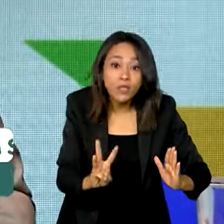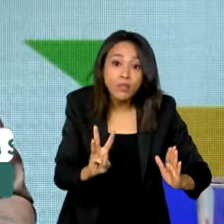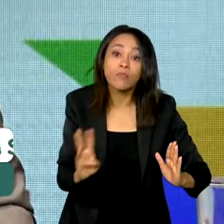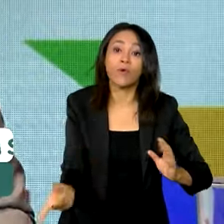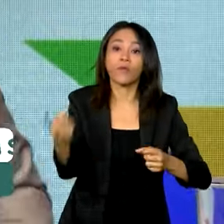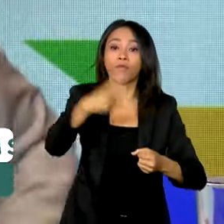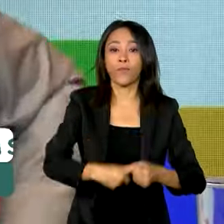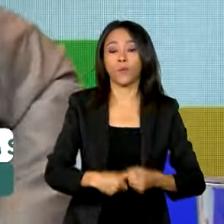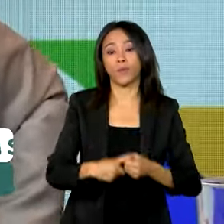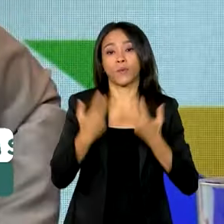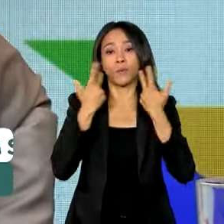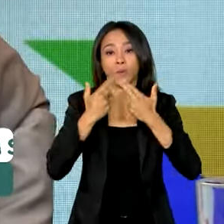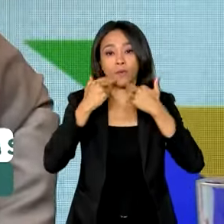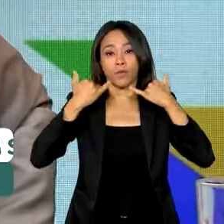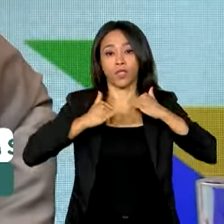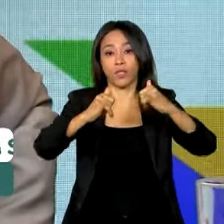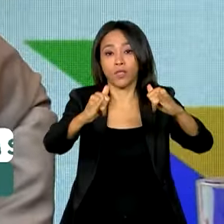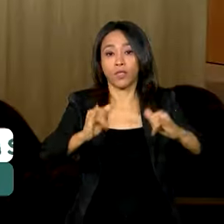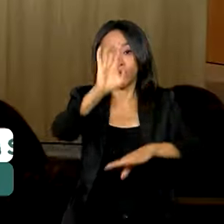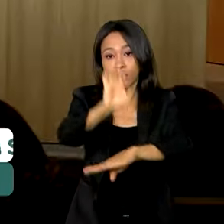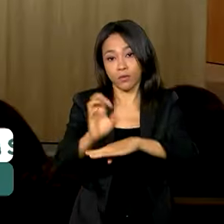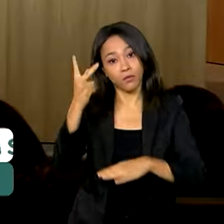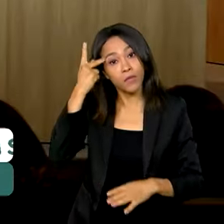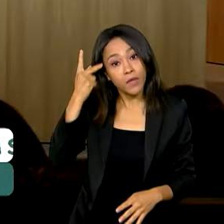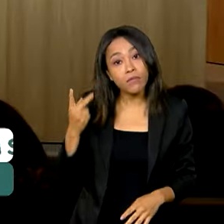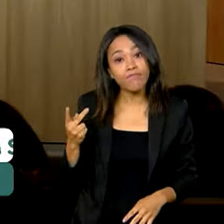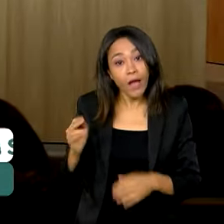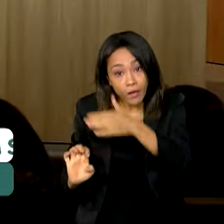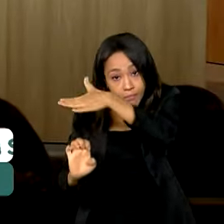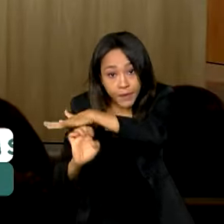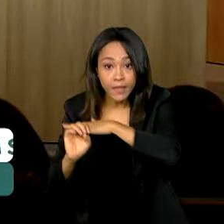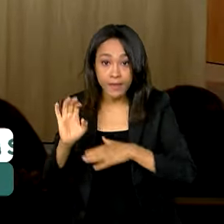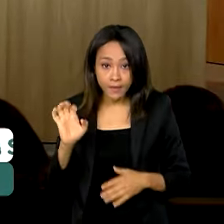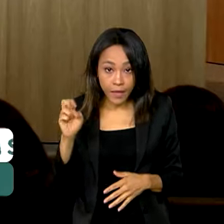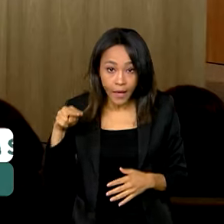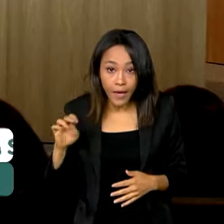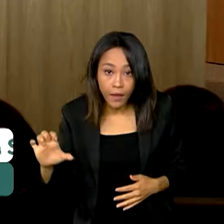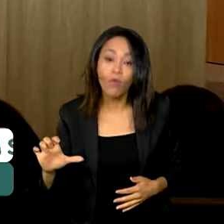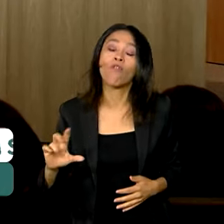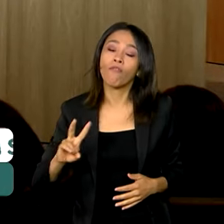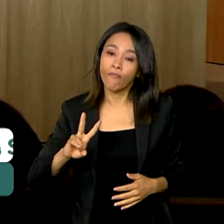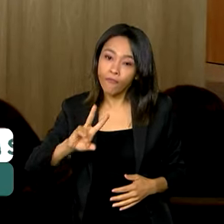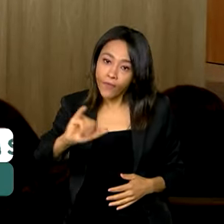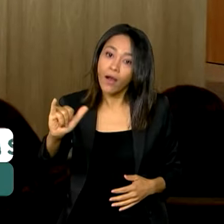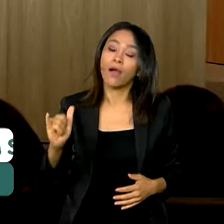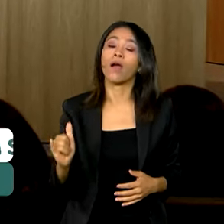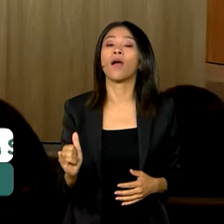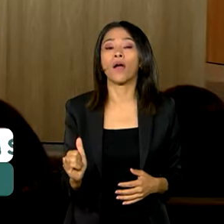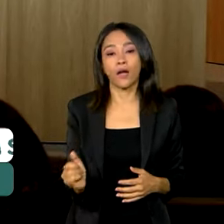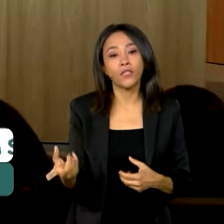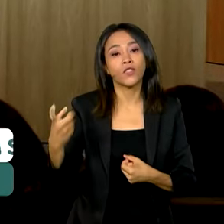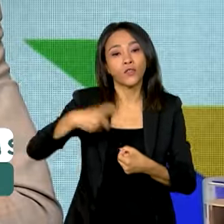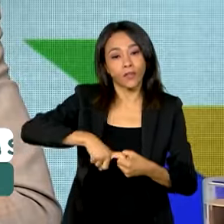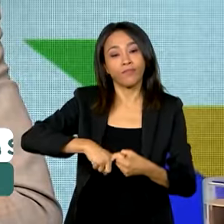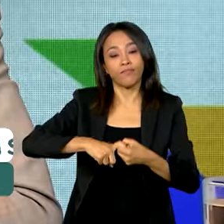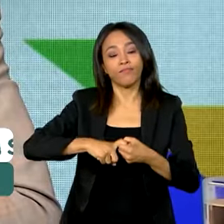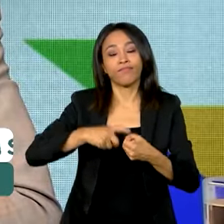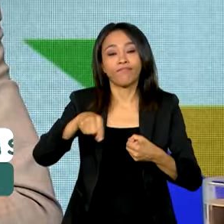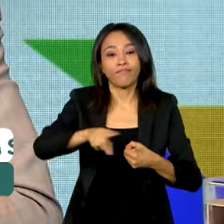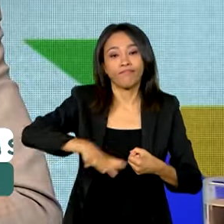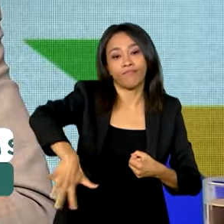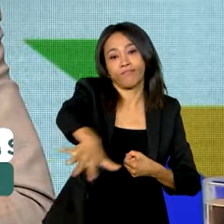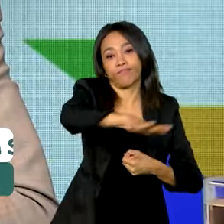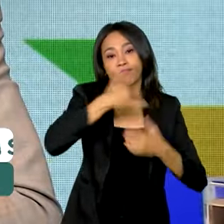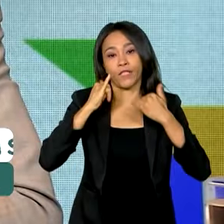retomada da energia elétrica em São Paulo, a Enel vai restabelecer a energia no município. A